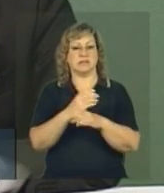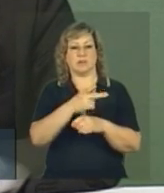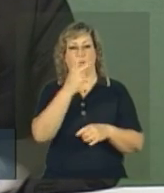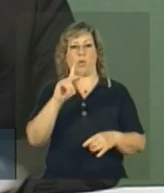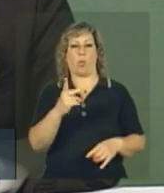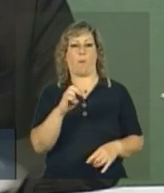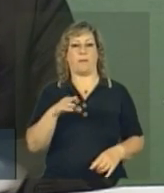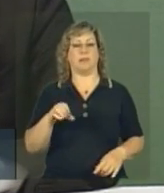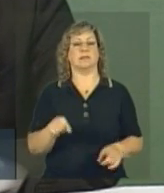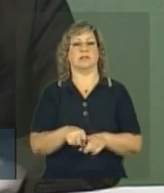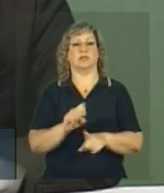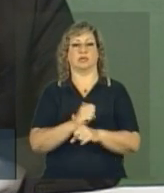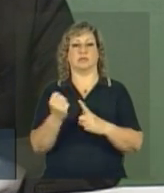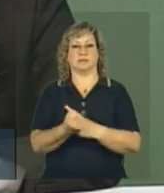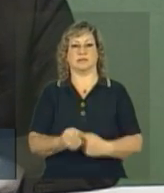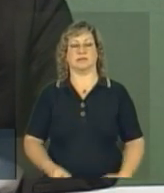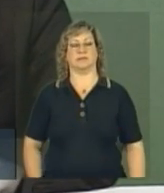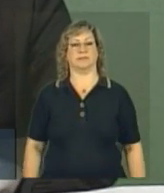Sociais.